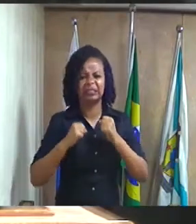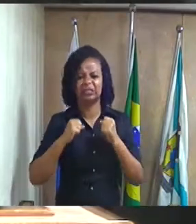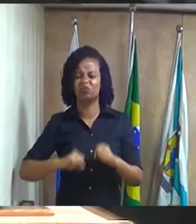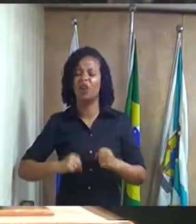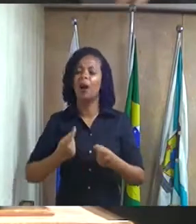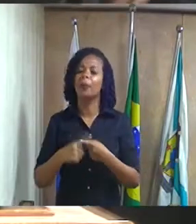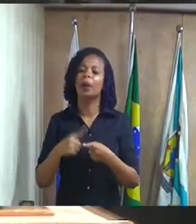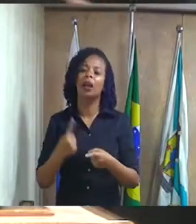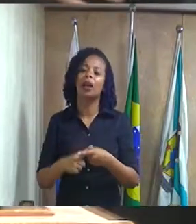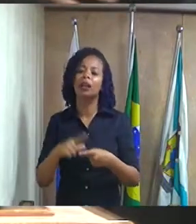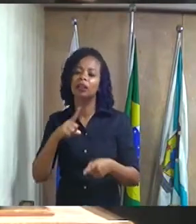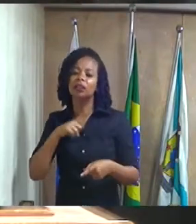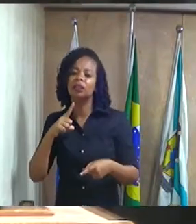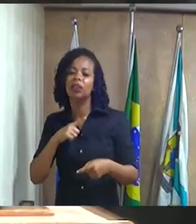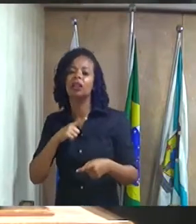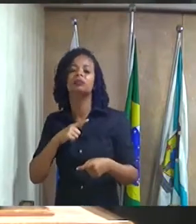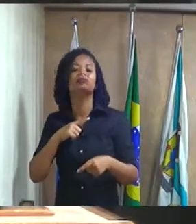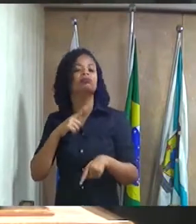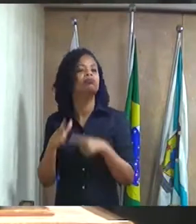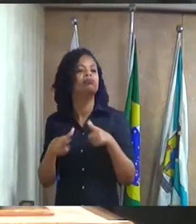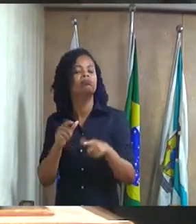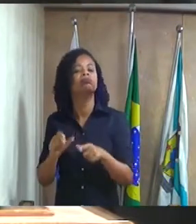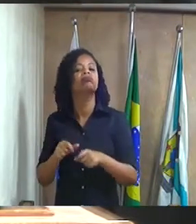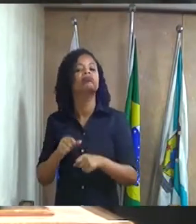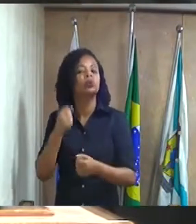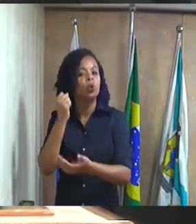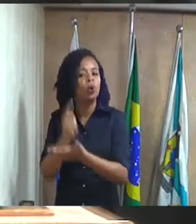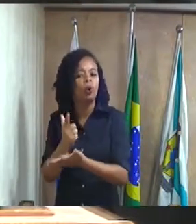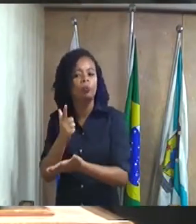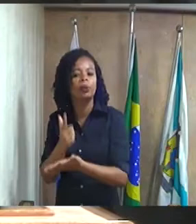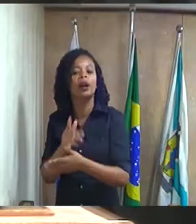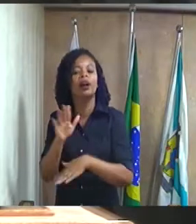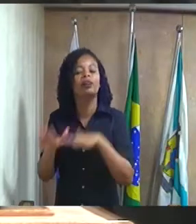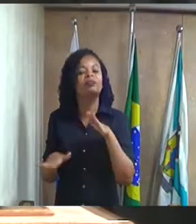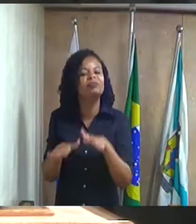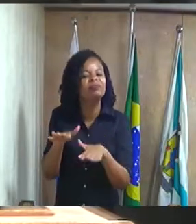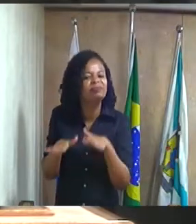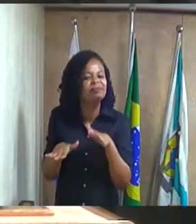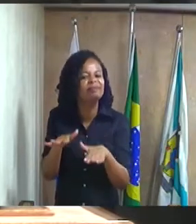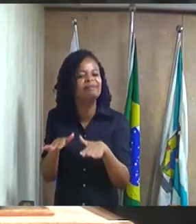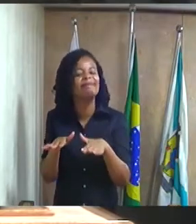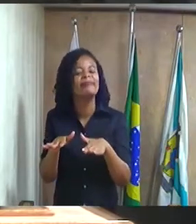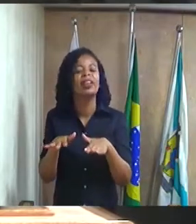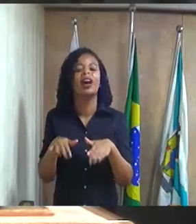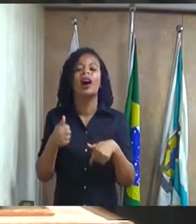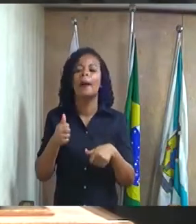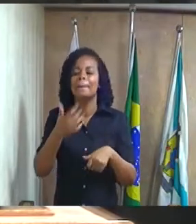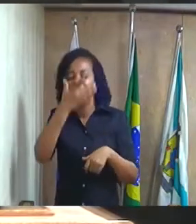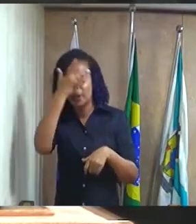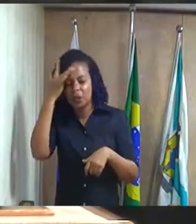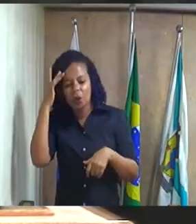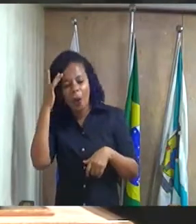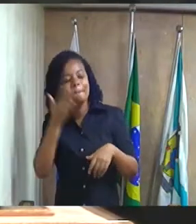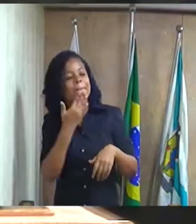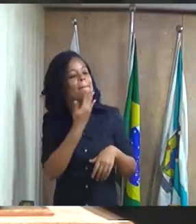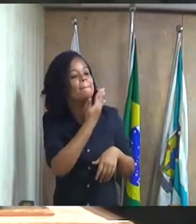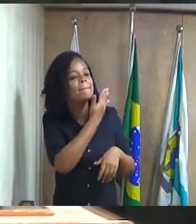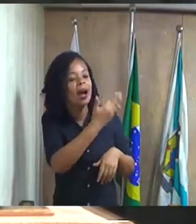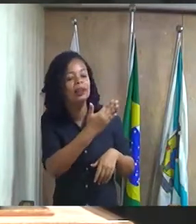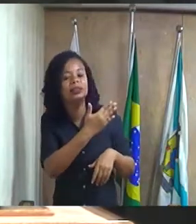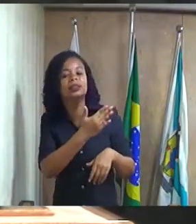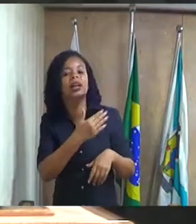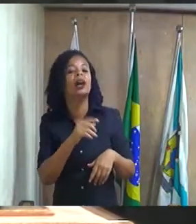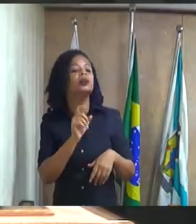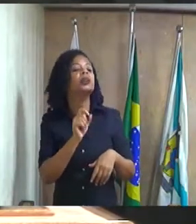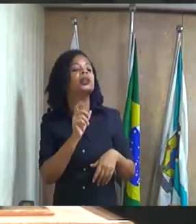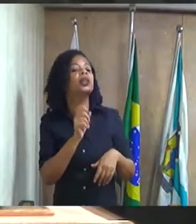passa por essa crise leva-se o reboque e as vezes o carro o condutor perde o seu veículo o seu bem porque ele